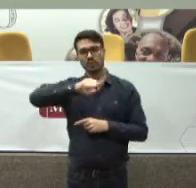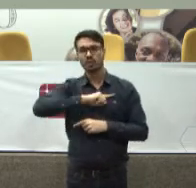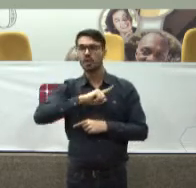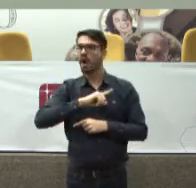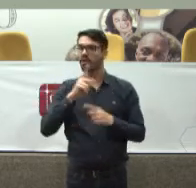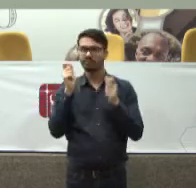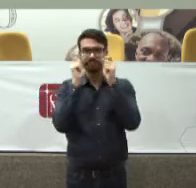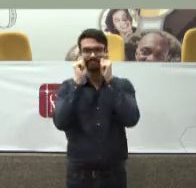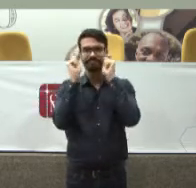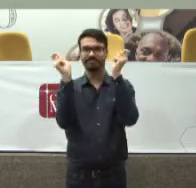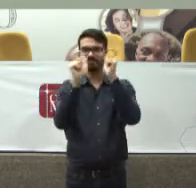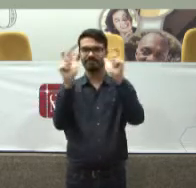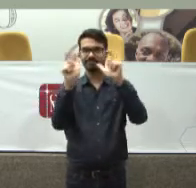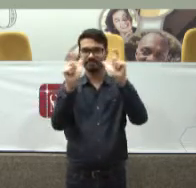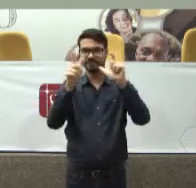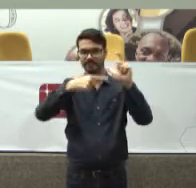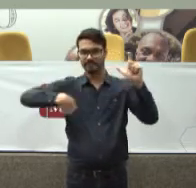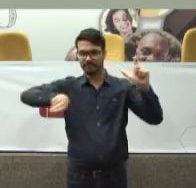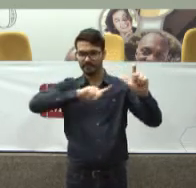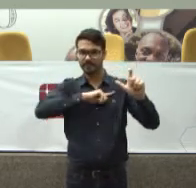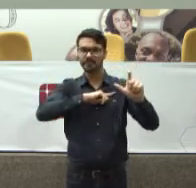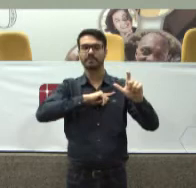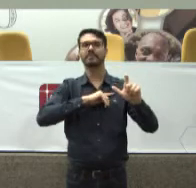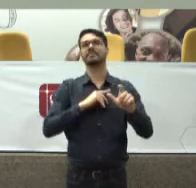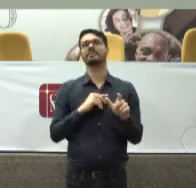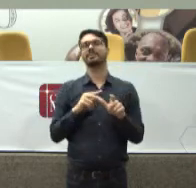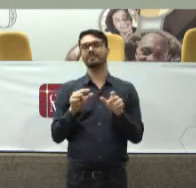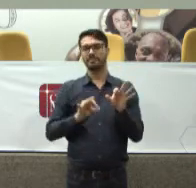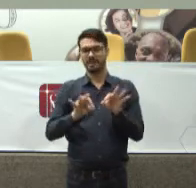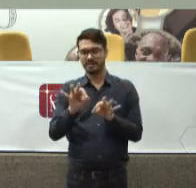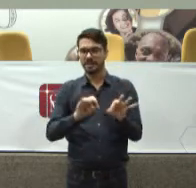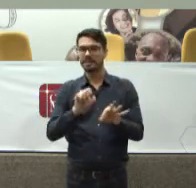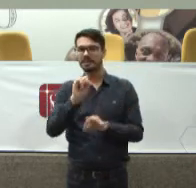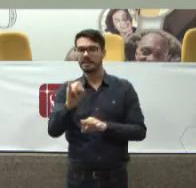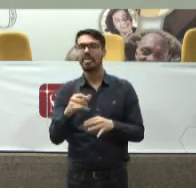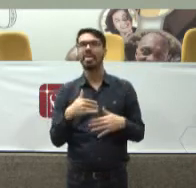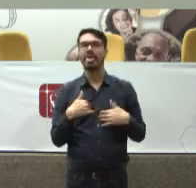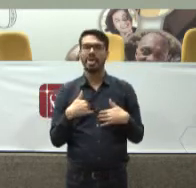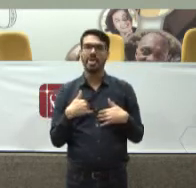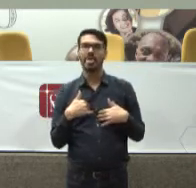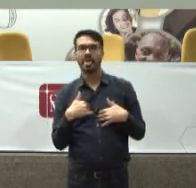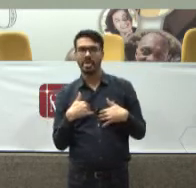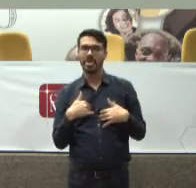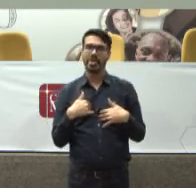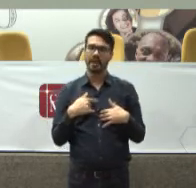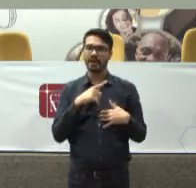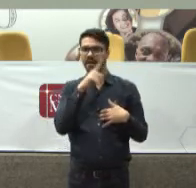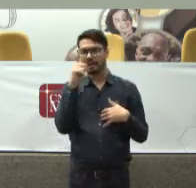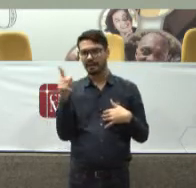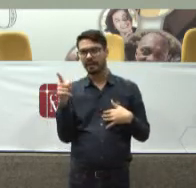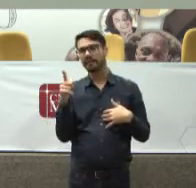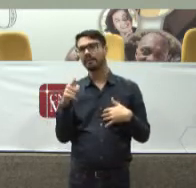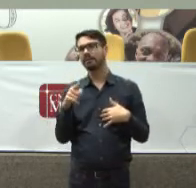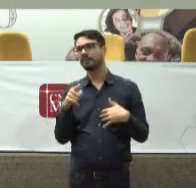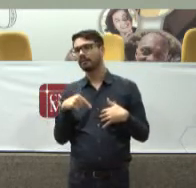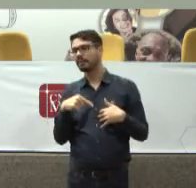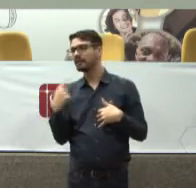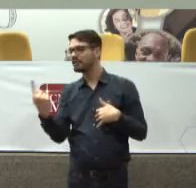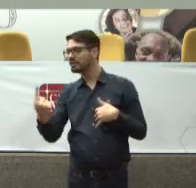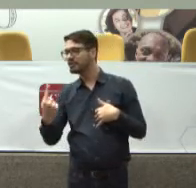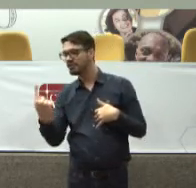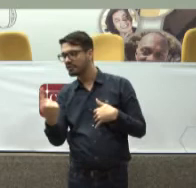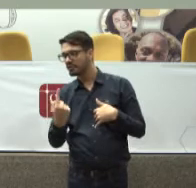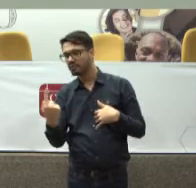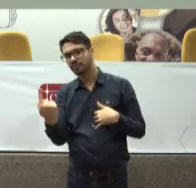Absolutamente preparados Para isso Se ficarmos Na questão do pedestre Se ficarmos Na questão individual